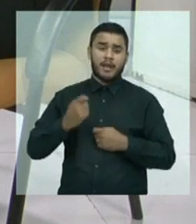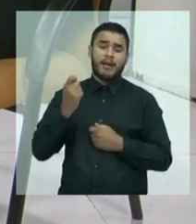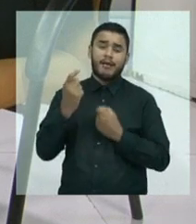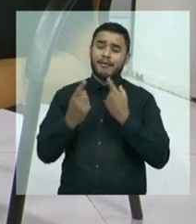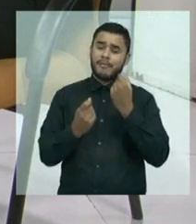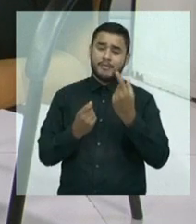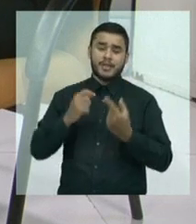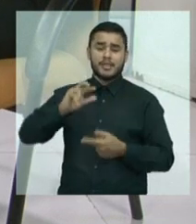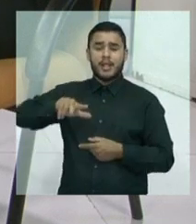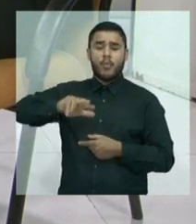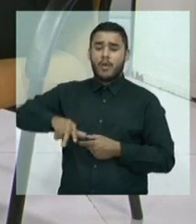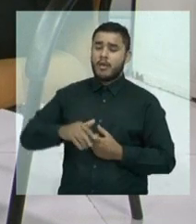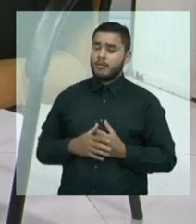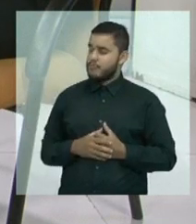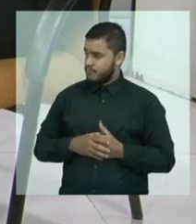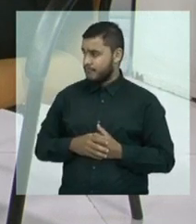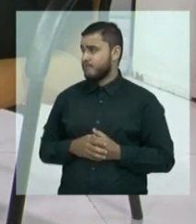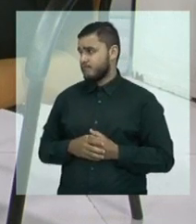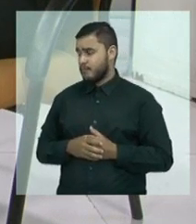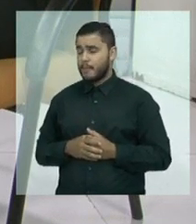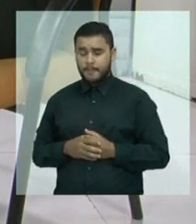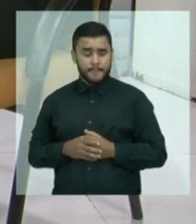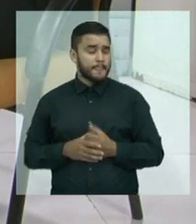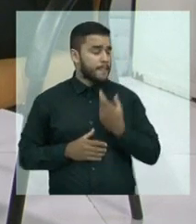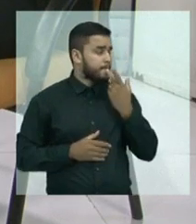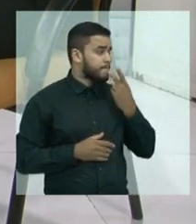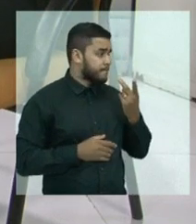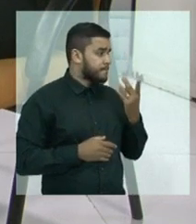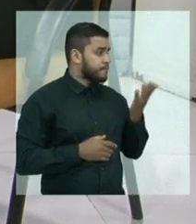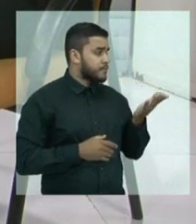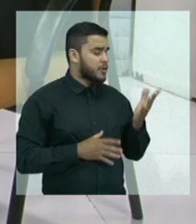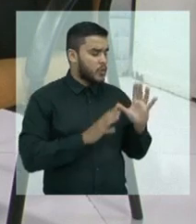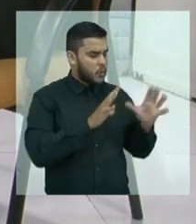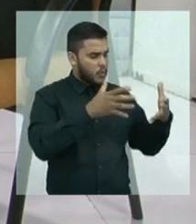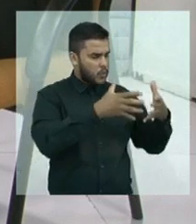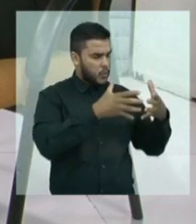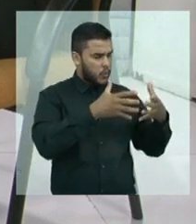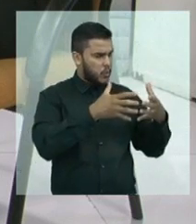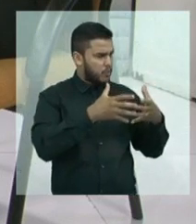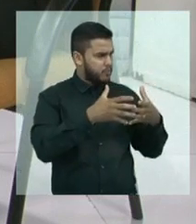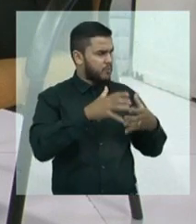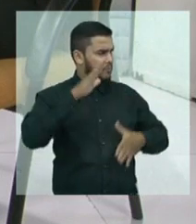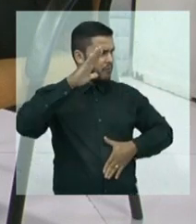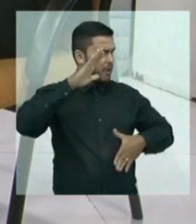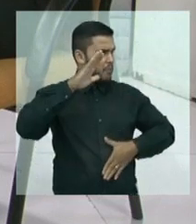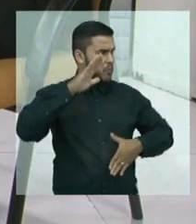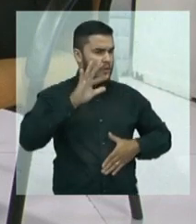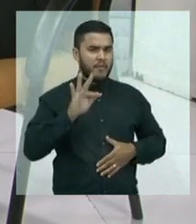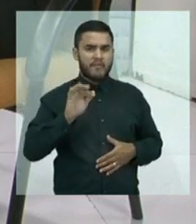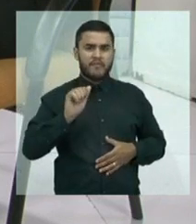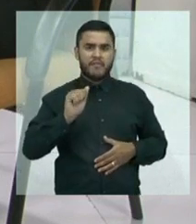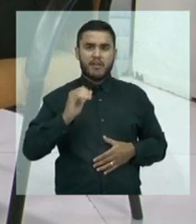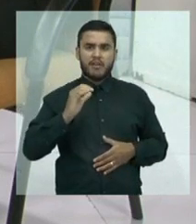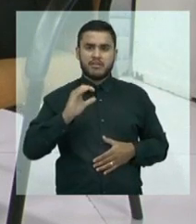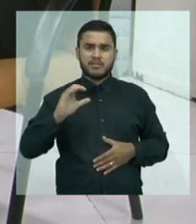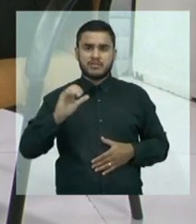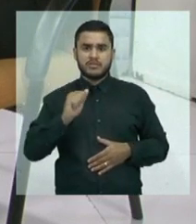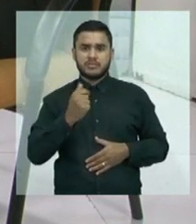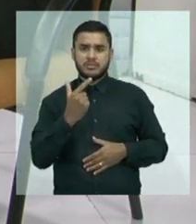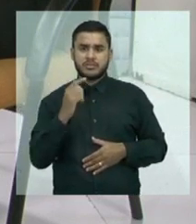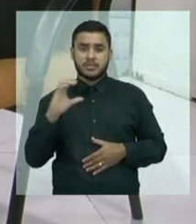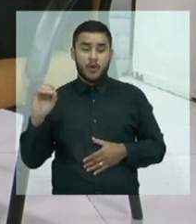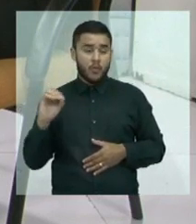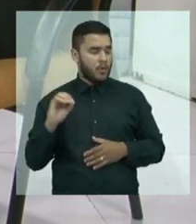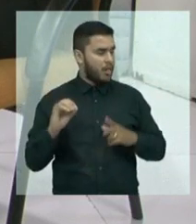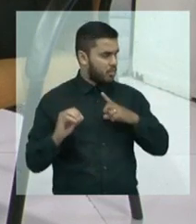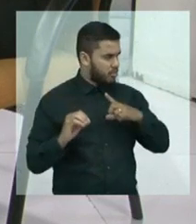são nacionais, outras facções são estaduais. E a gente não vê, assim, uma política pública federal